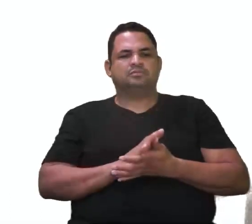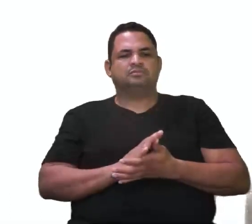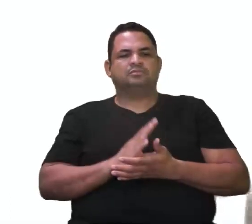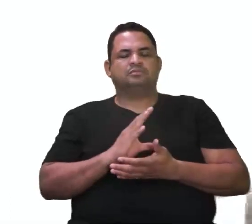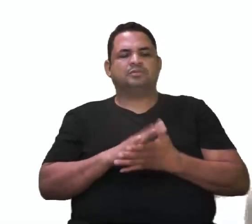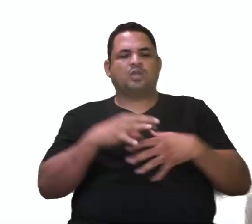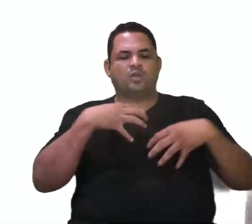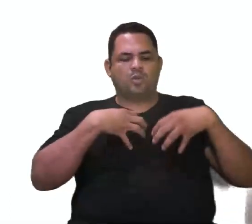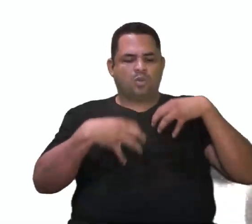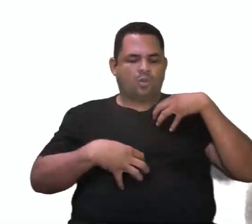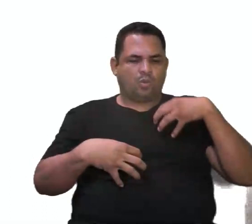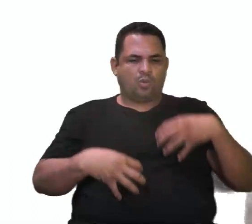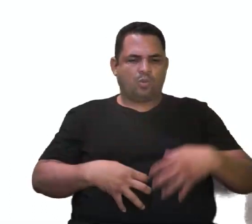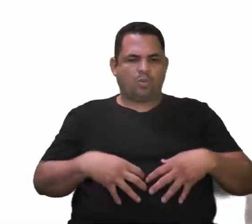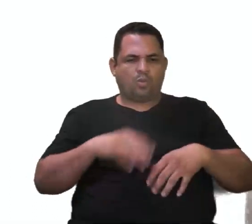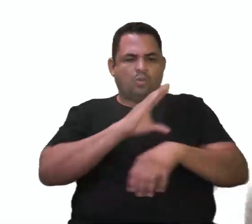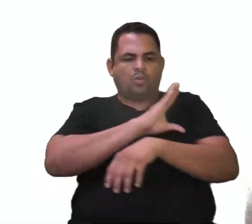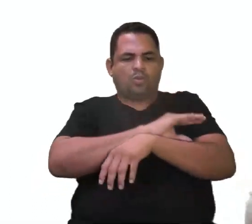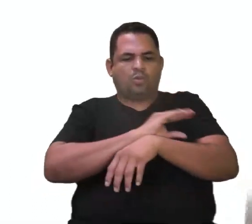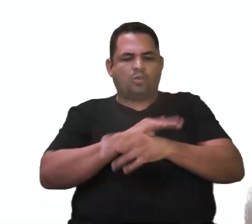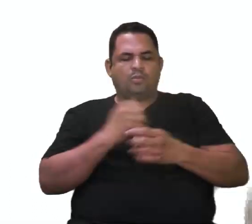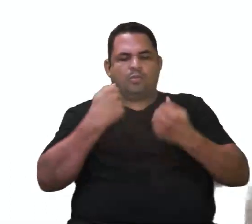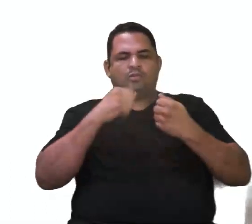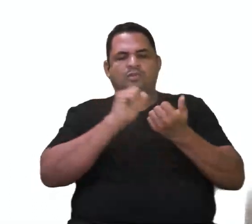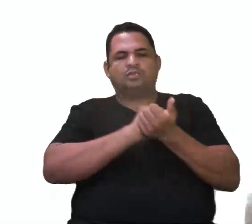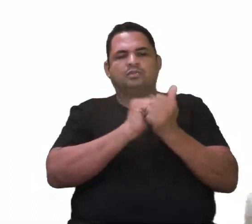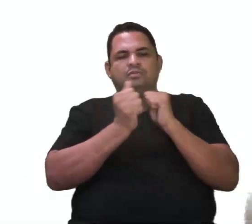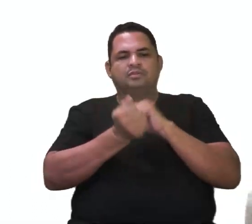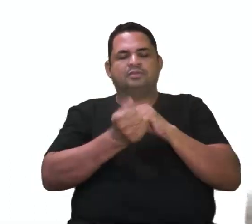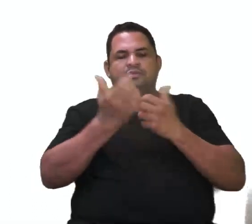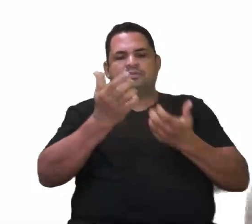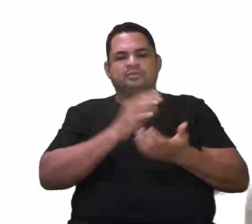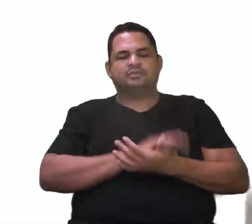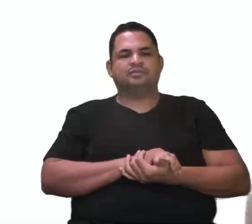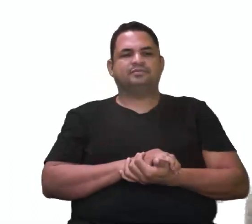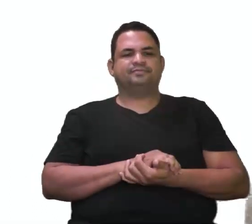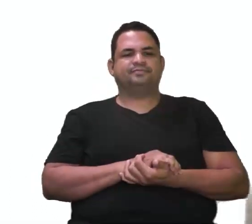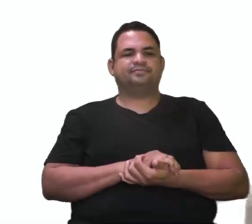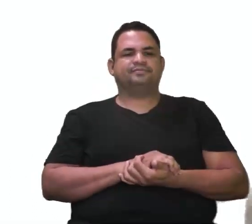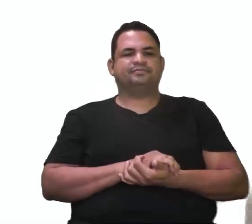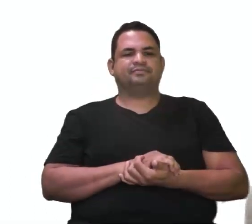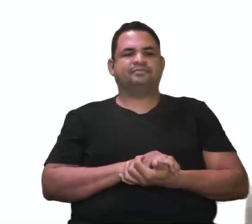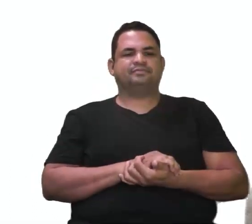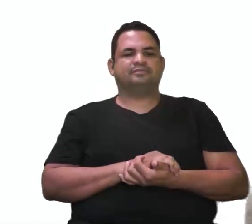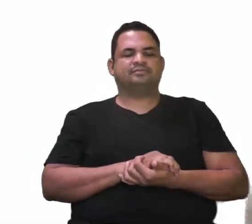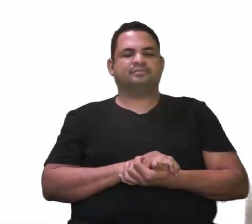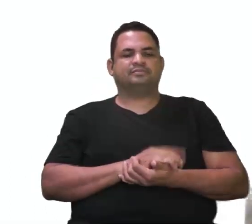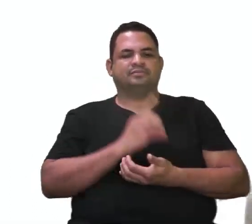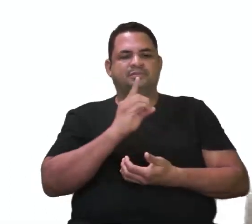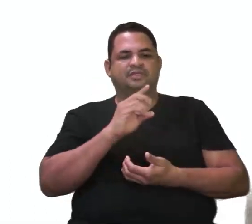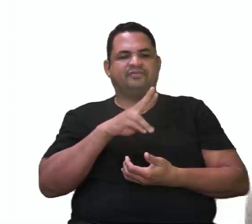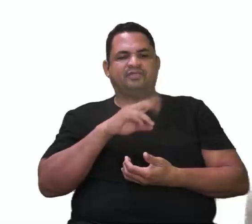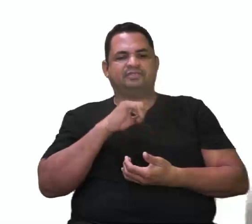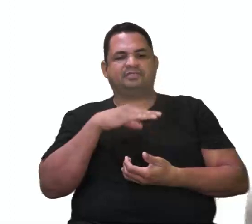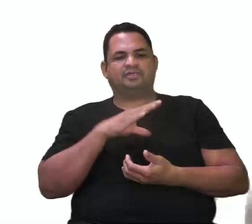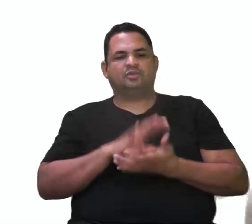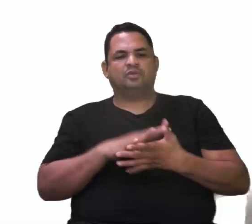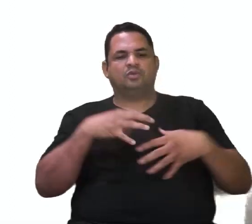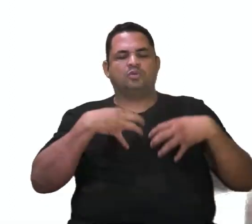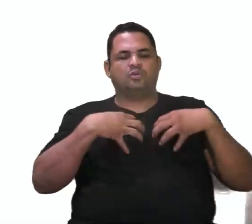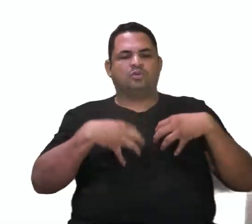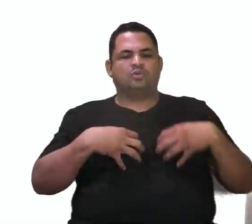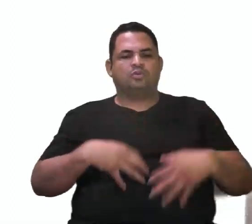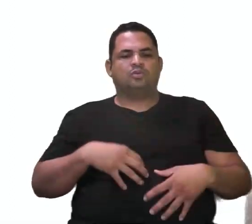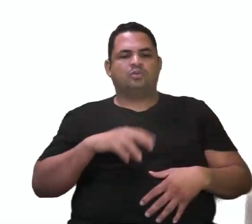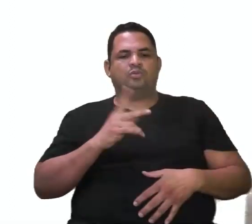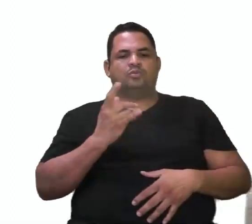vestigiais. É isso mesmo. Se você marcou a letra C, você tá certo. Vamos pra D. Vesícula. Letra E.